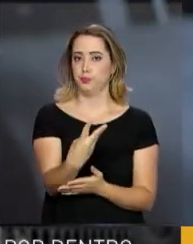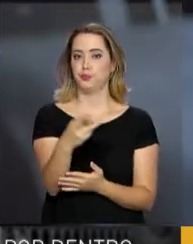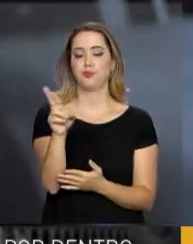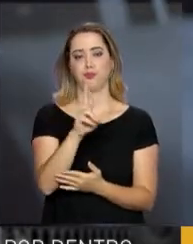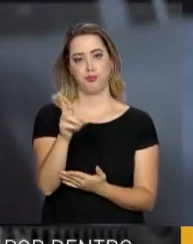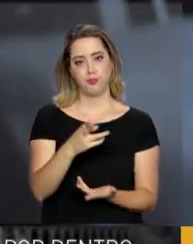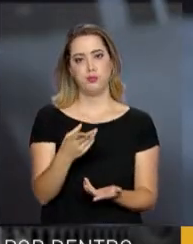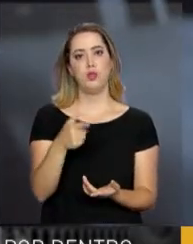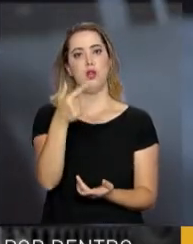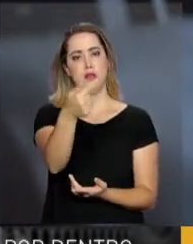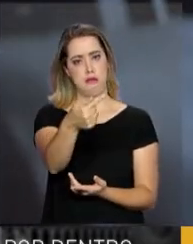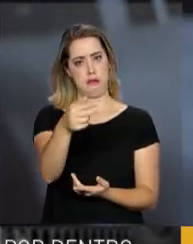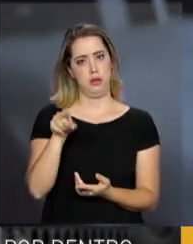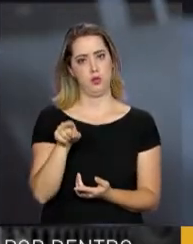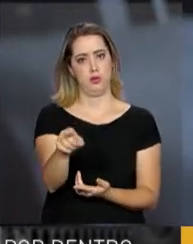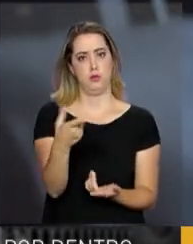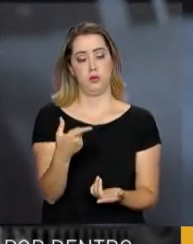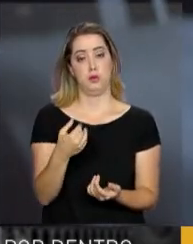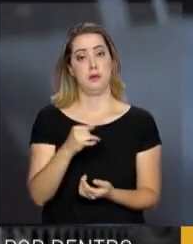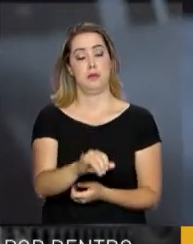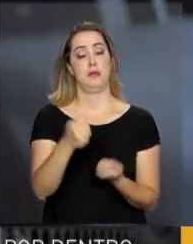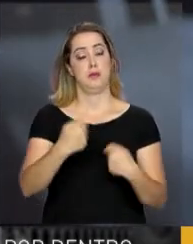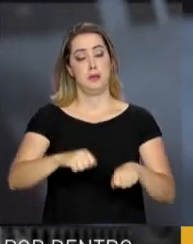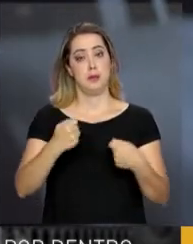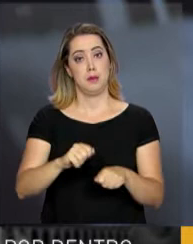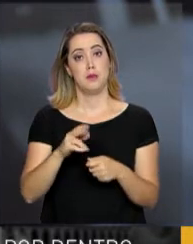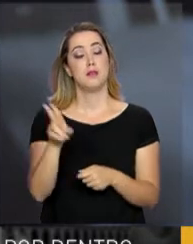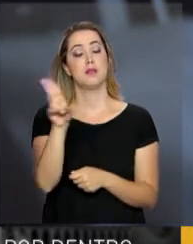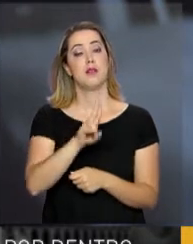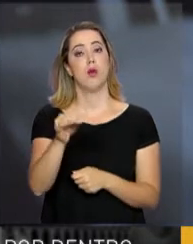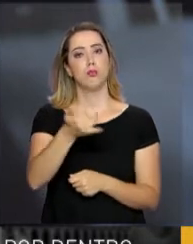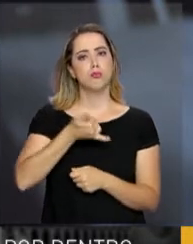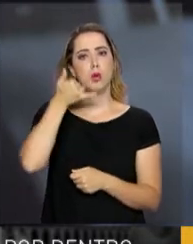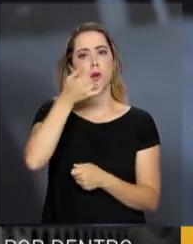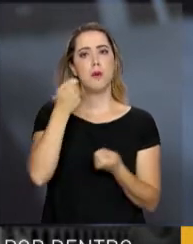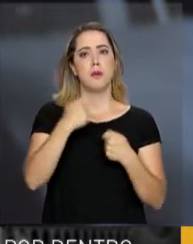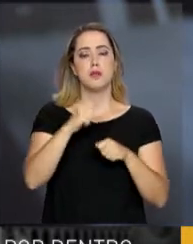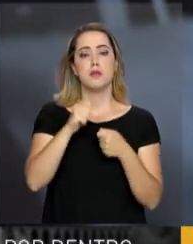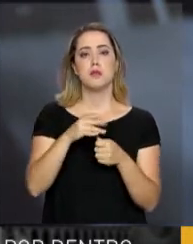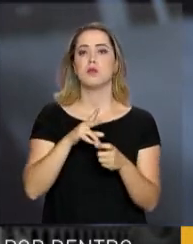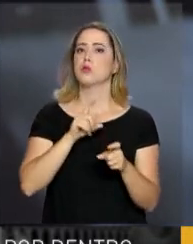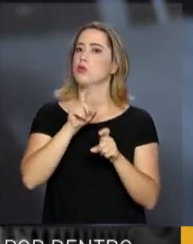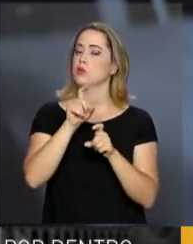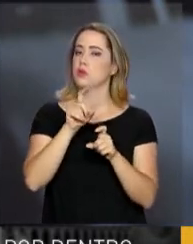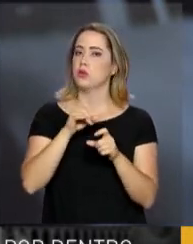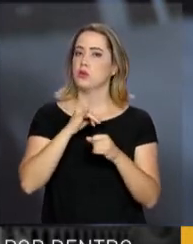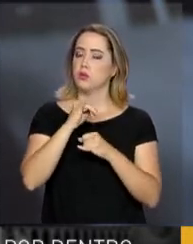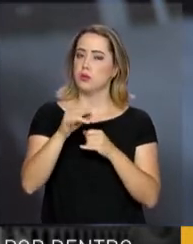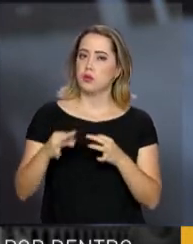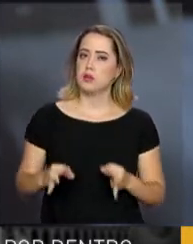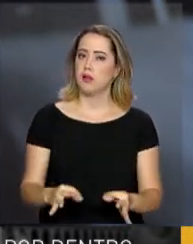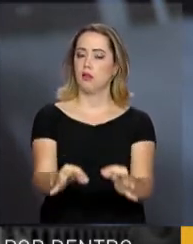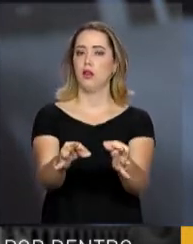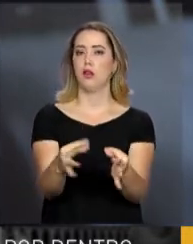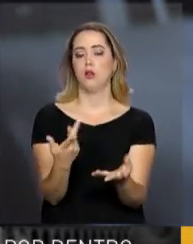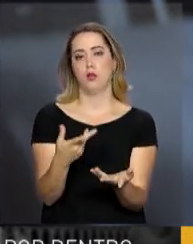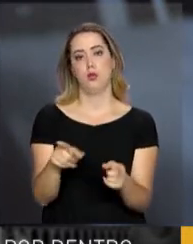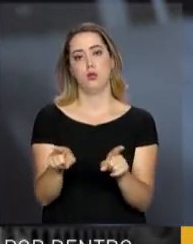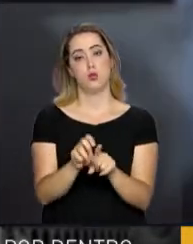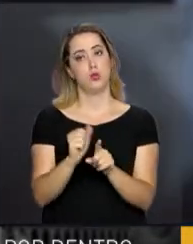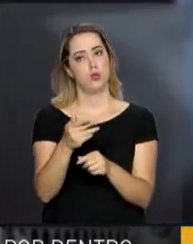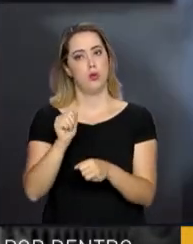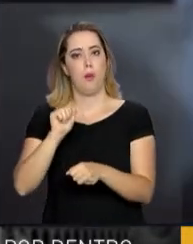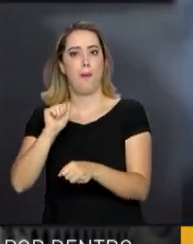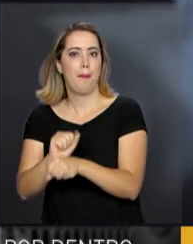Caso o motorista precise efetuar uma ligação, ele deve utilizar os recursos tecnológicos como o Bluetooth ou parar o veículo para efetuar a